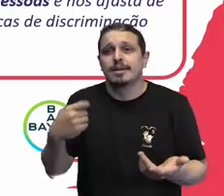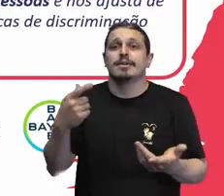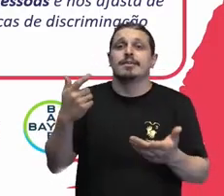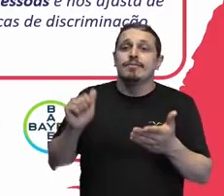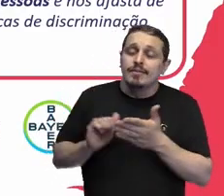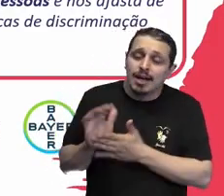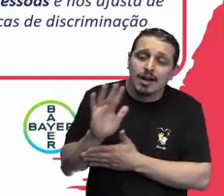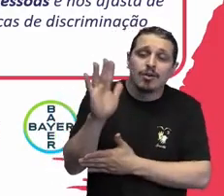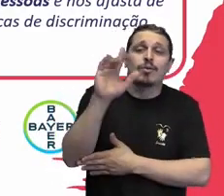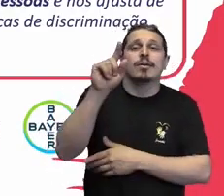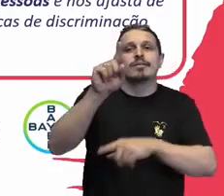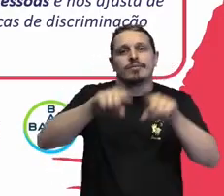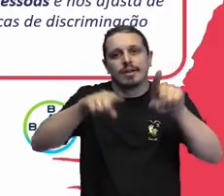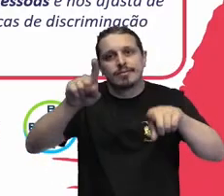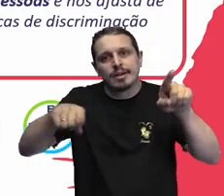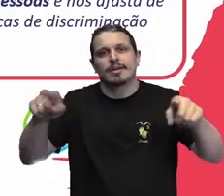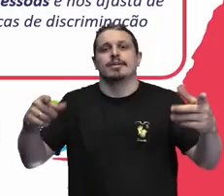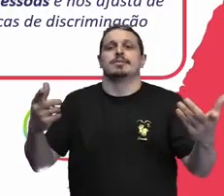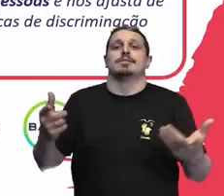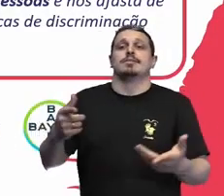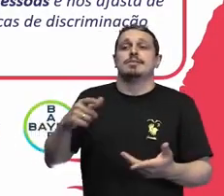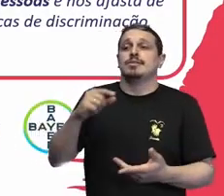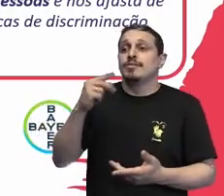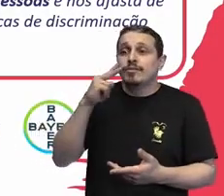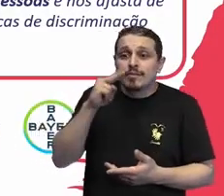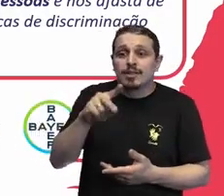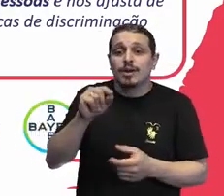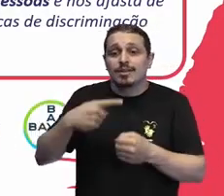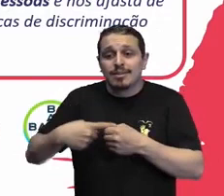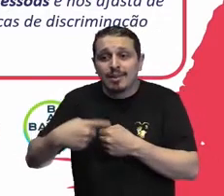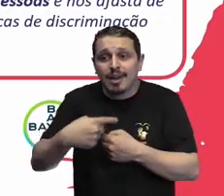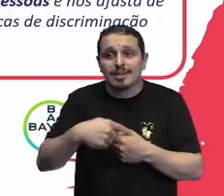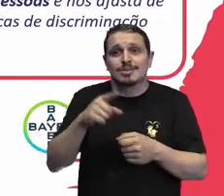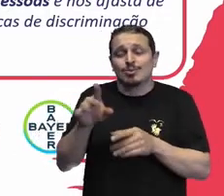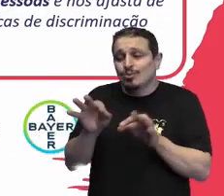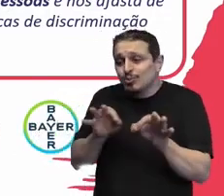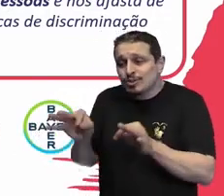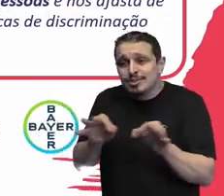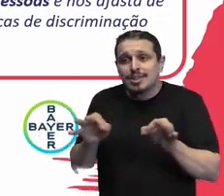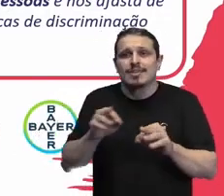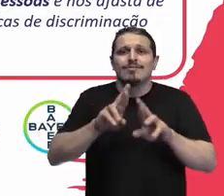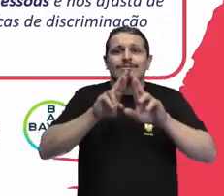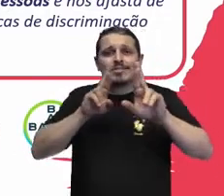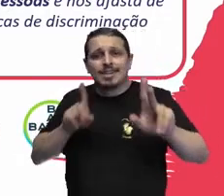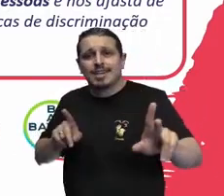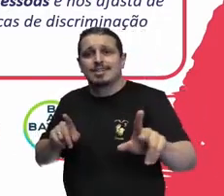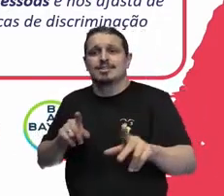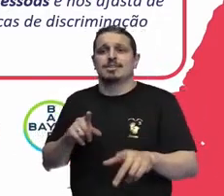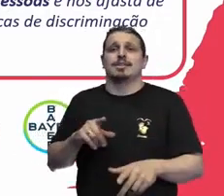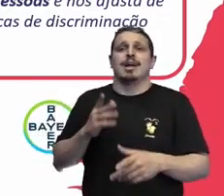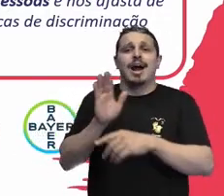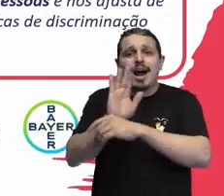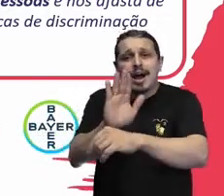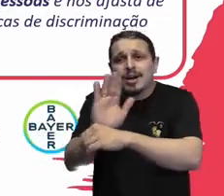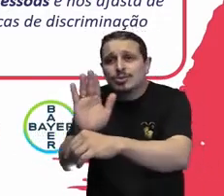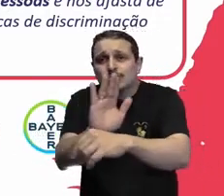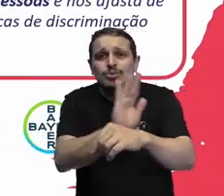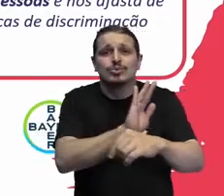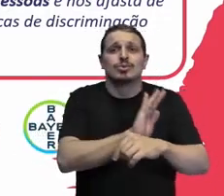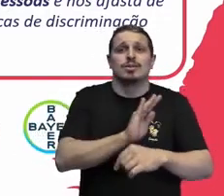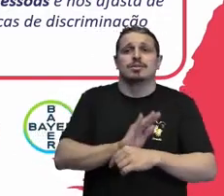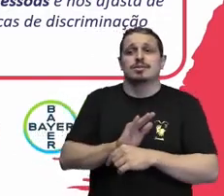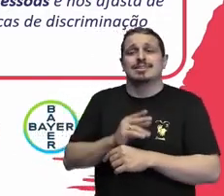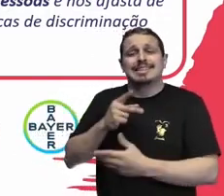você tratar a diversidade como um tema estratégico dentro da organização, te auxilia a se manter atualizado atualizado